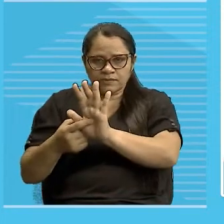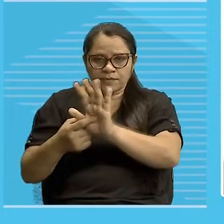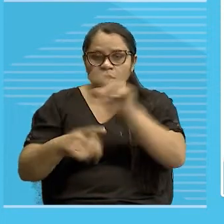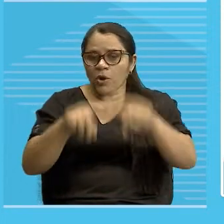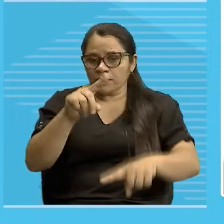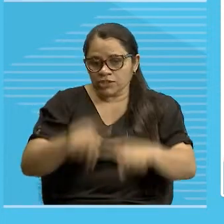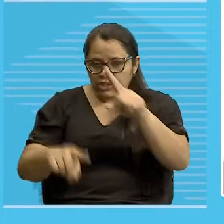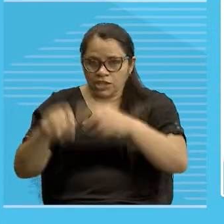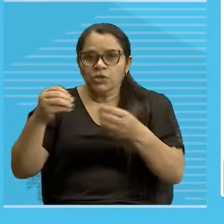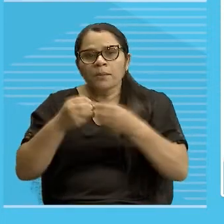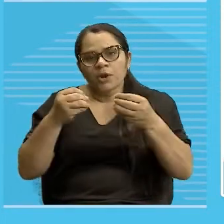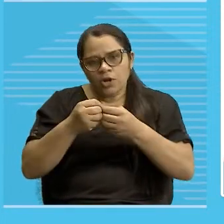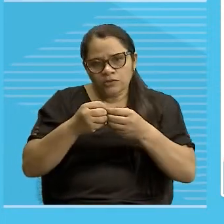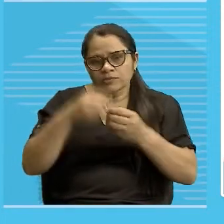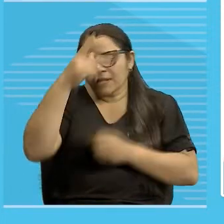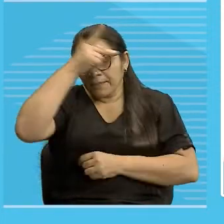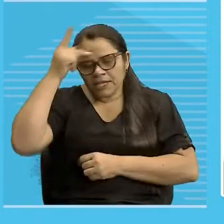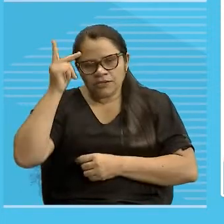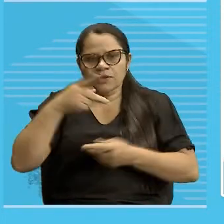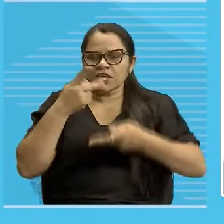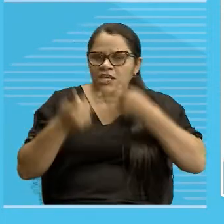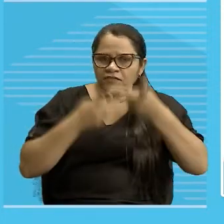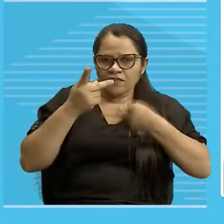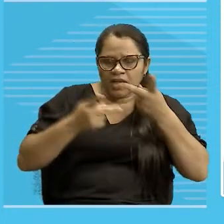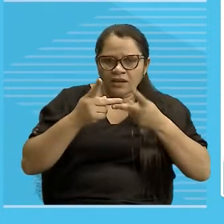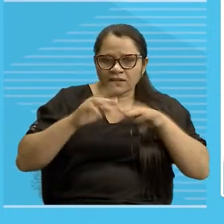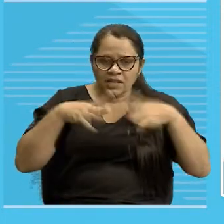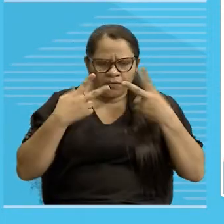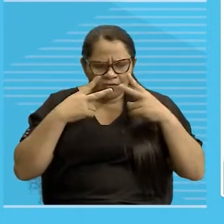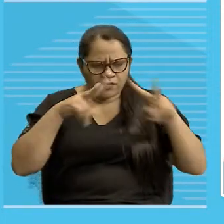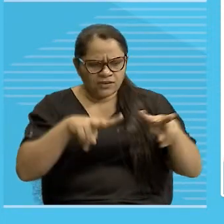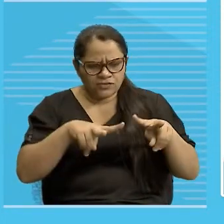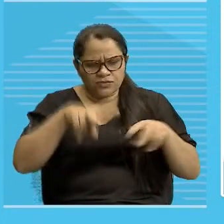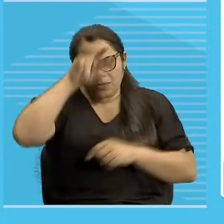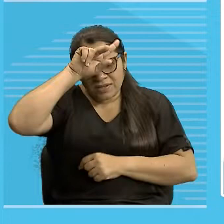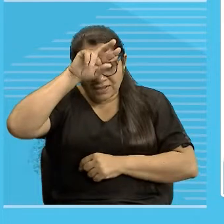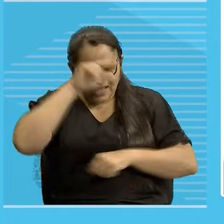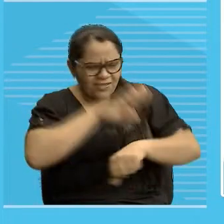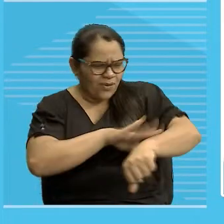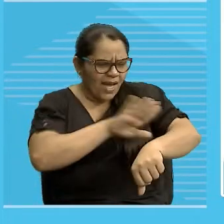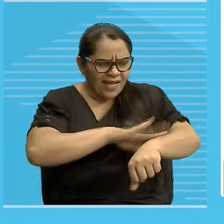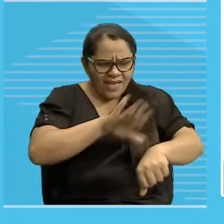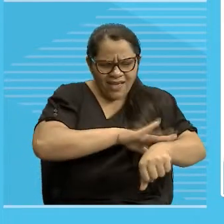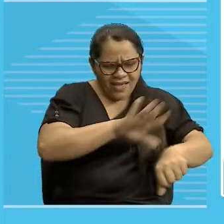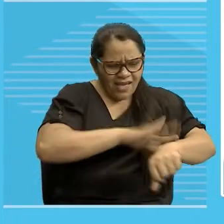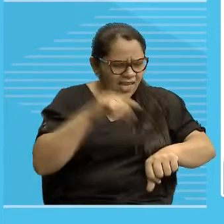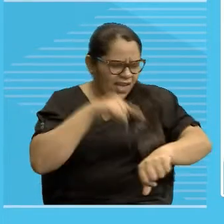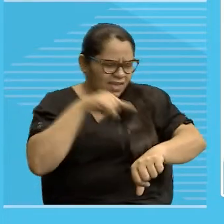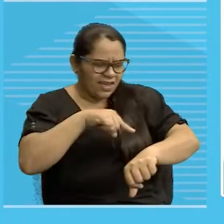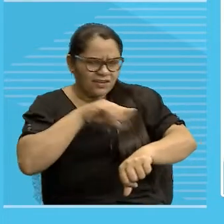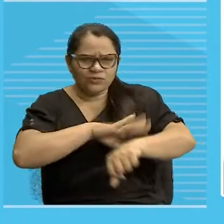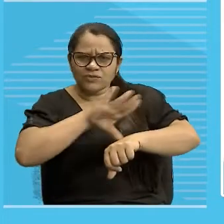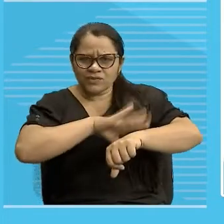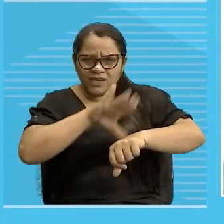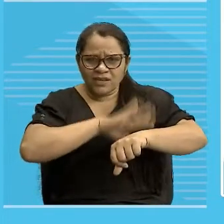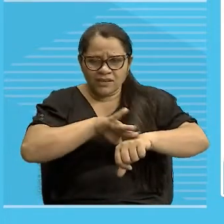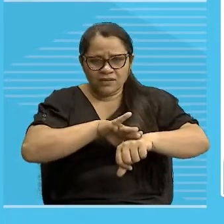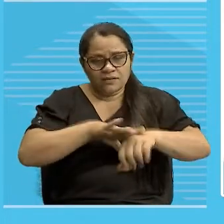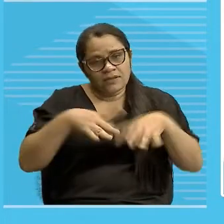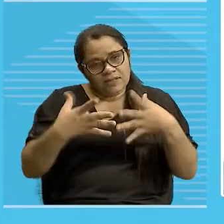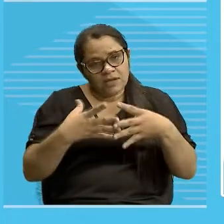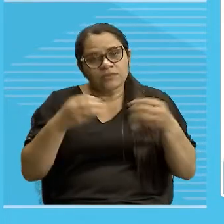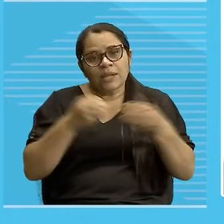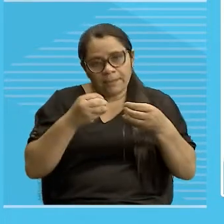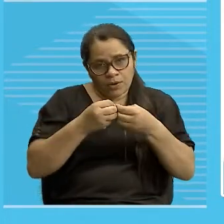de quem fala, evidentemente. Então, eu vejo um inseto aqui, ou algum bicho em cima de mim, meu Deus, o que é isto? Porque está mais próximo de mim,